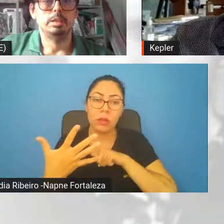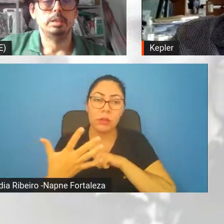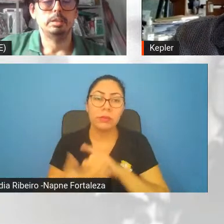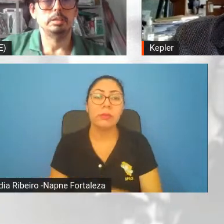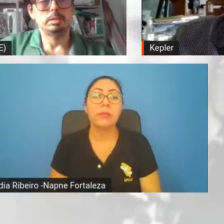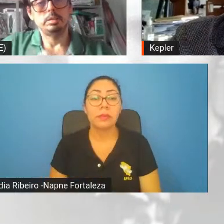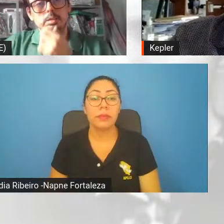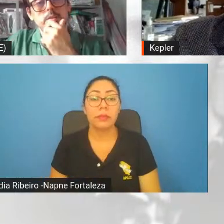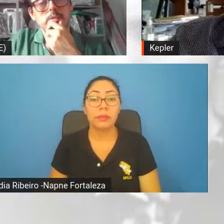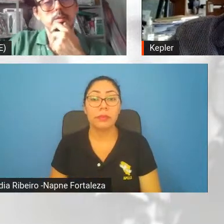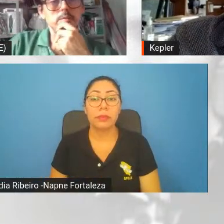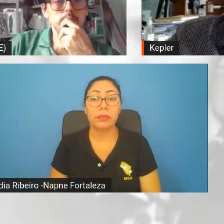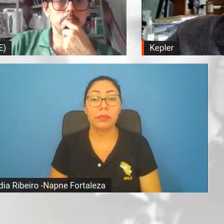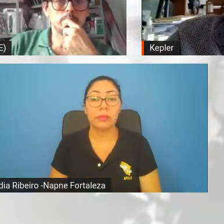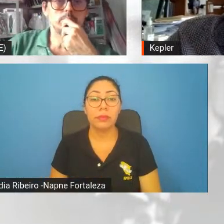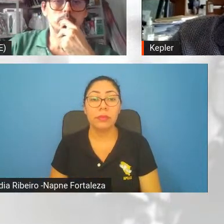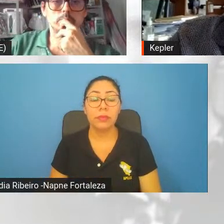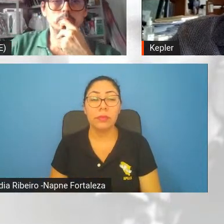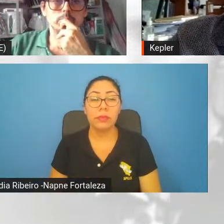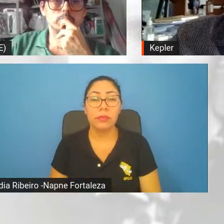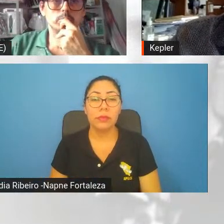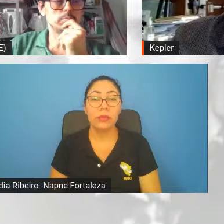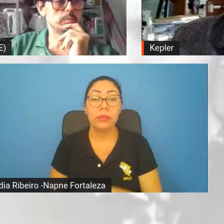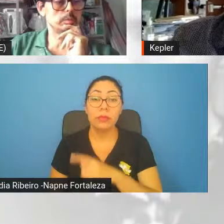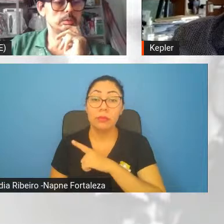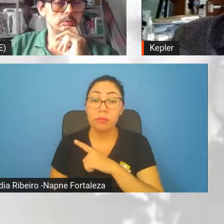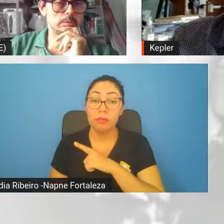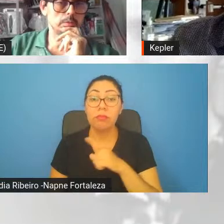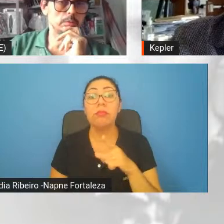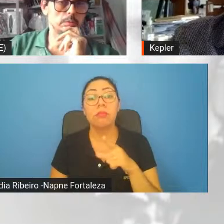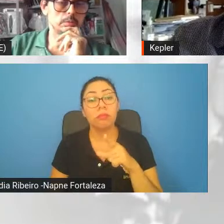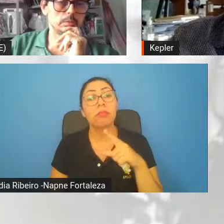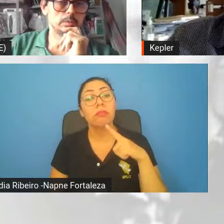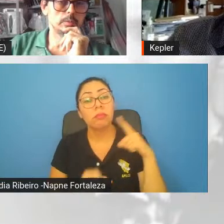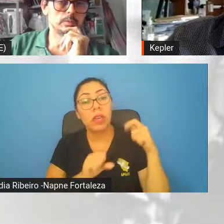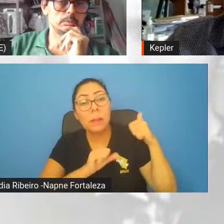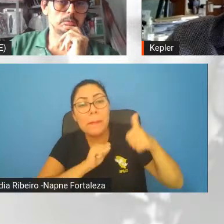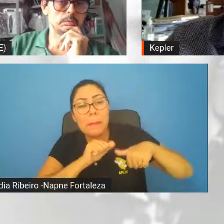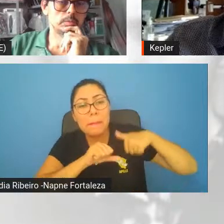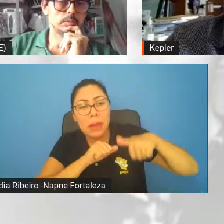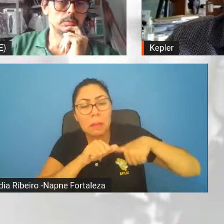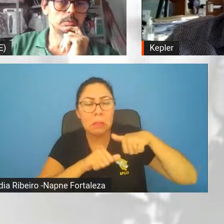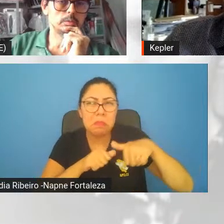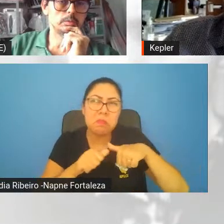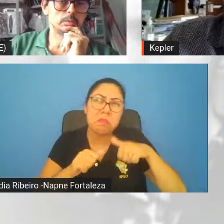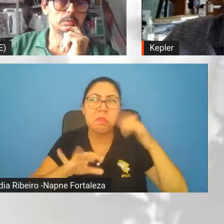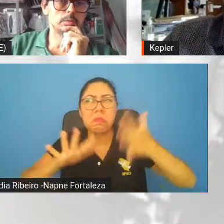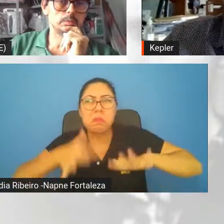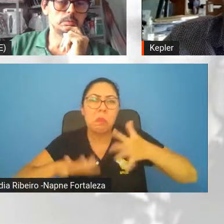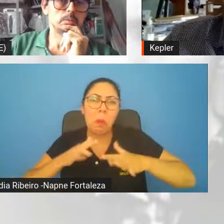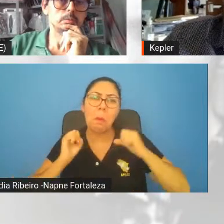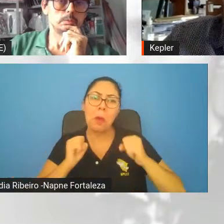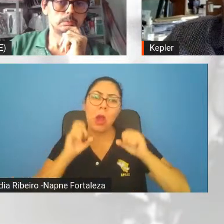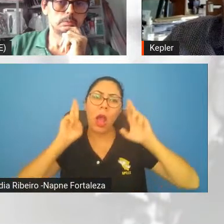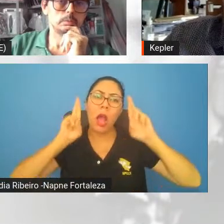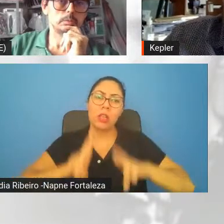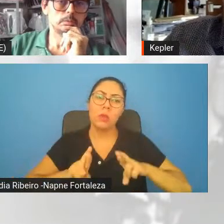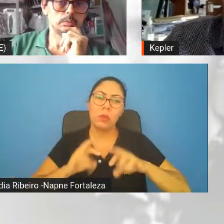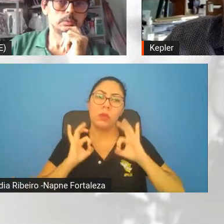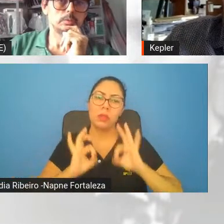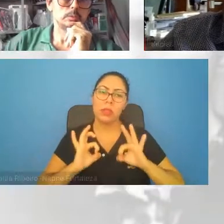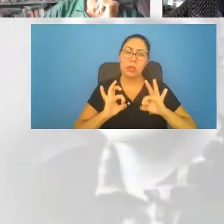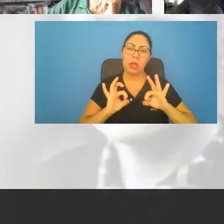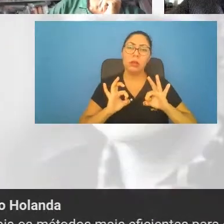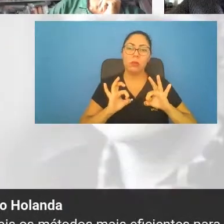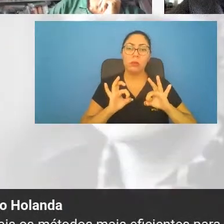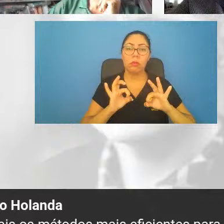a gravitação modificada talvez seja uma resposta parcial no lugar da matéria escura, o que